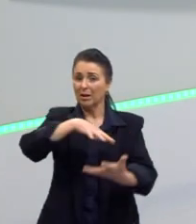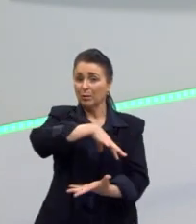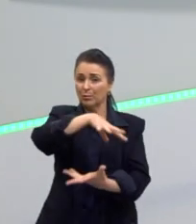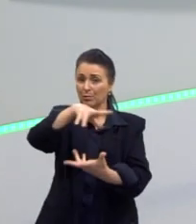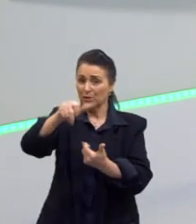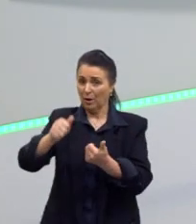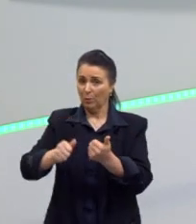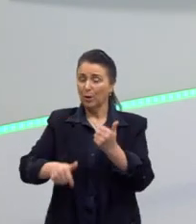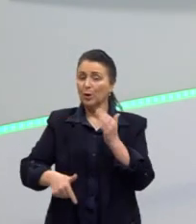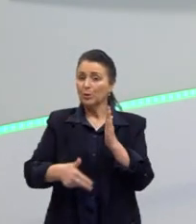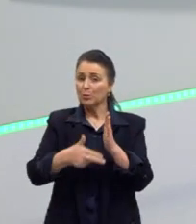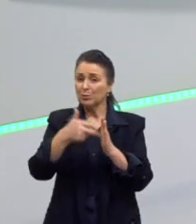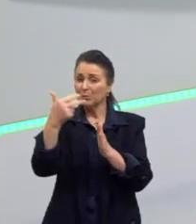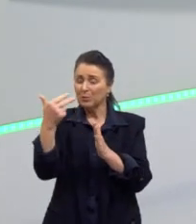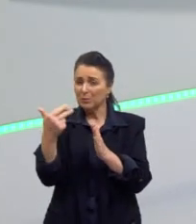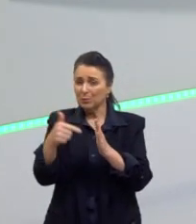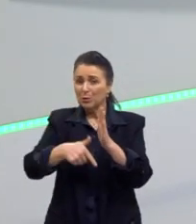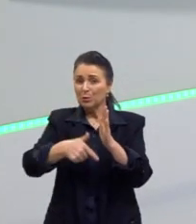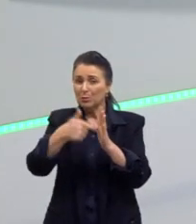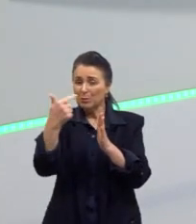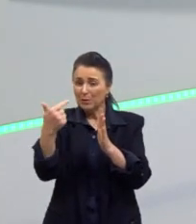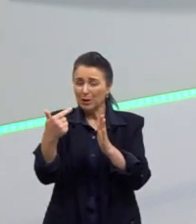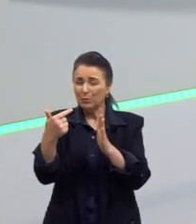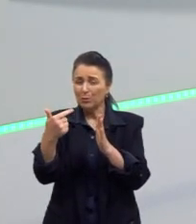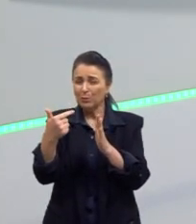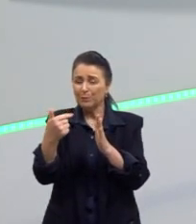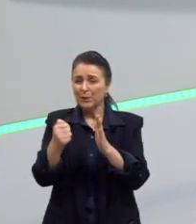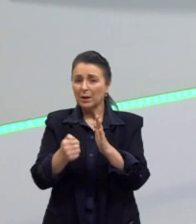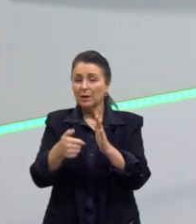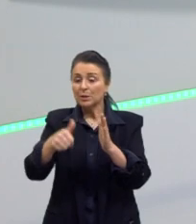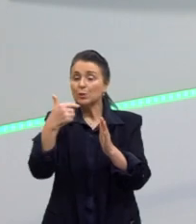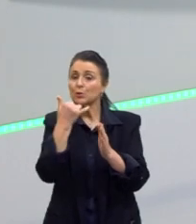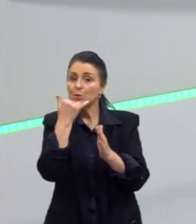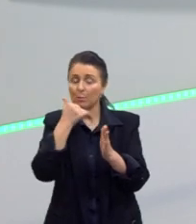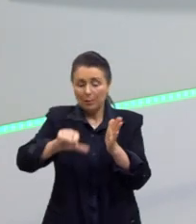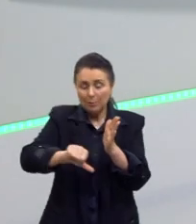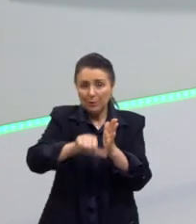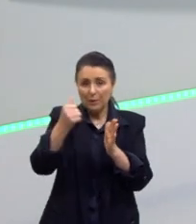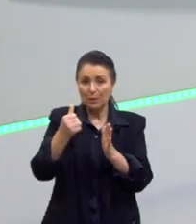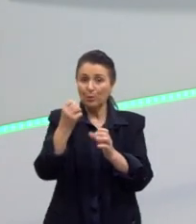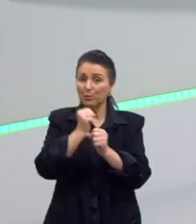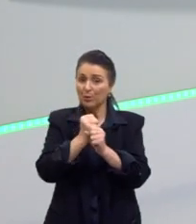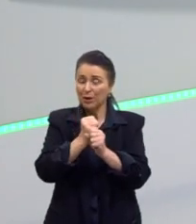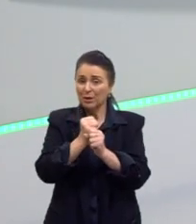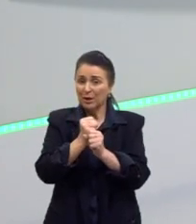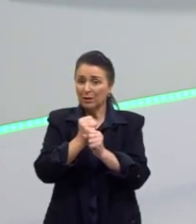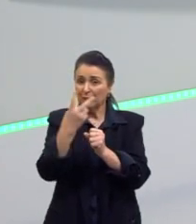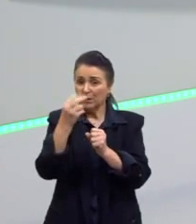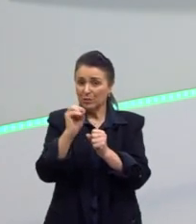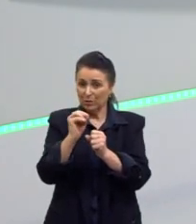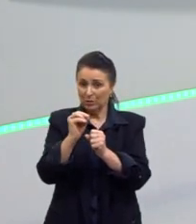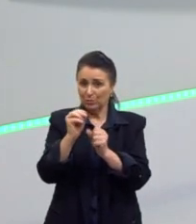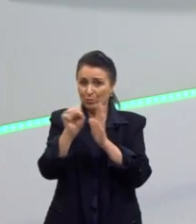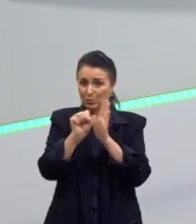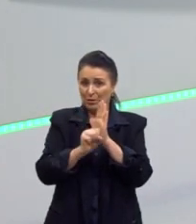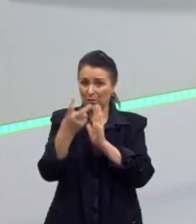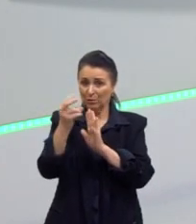primeiros 20 anos ali do início do século XX. Então, como ele é um período de transição, ele vai ter essa marcação, assim,